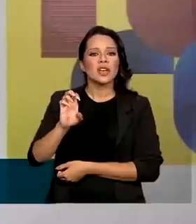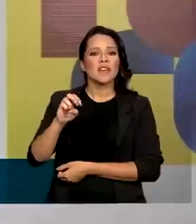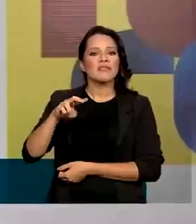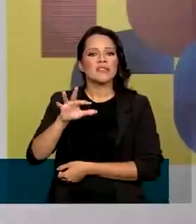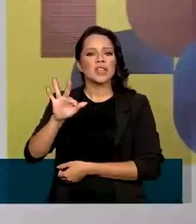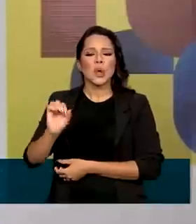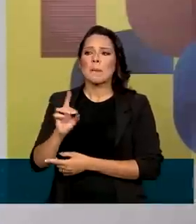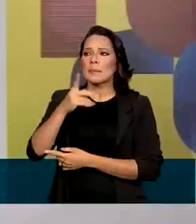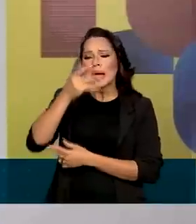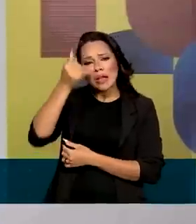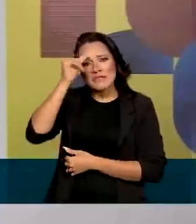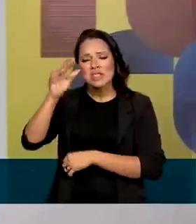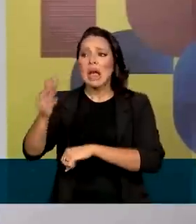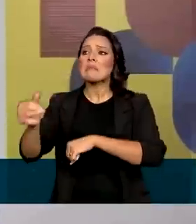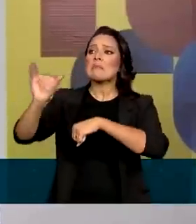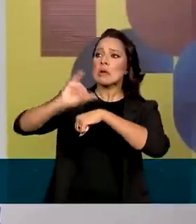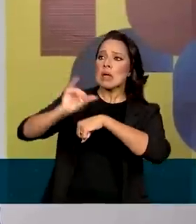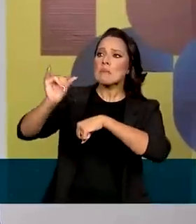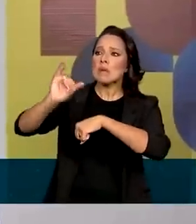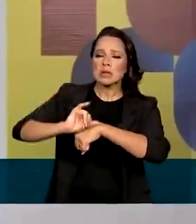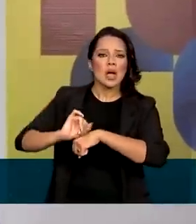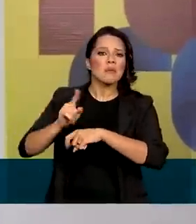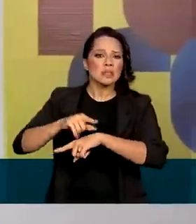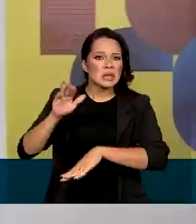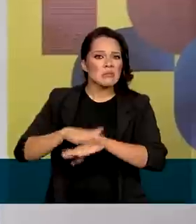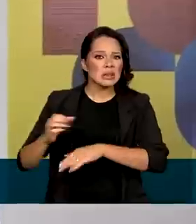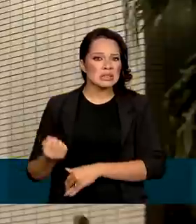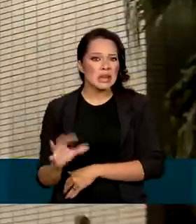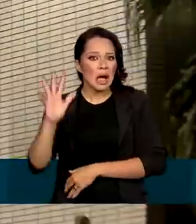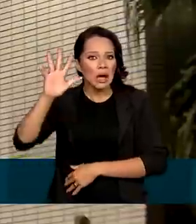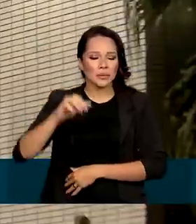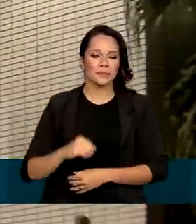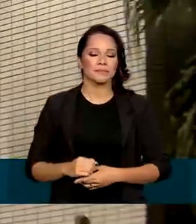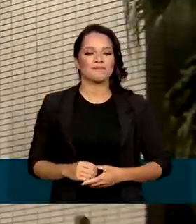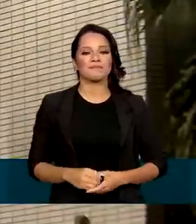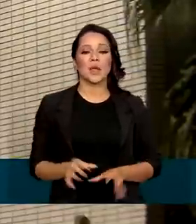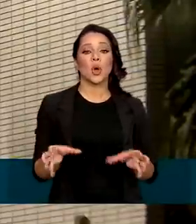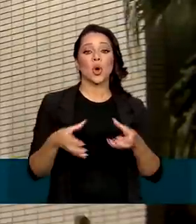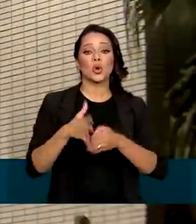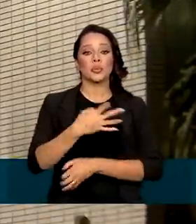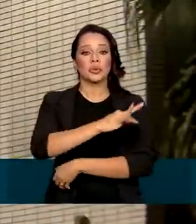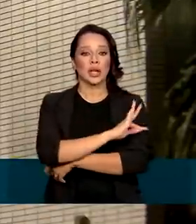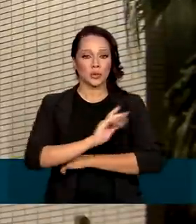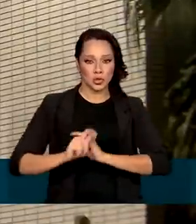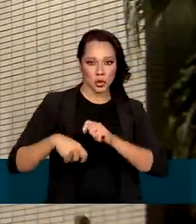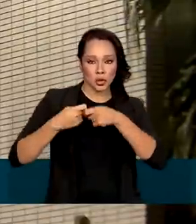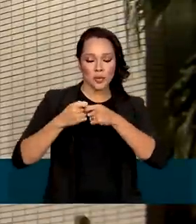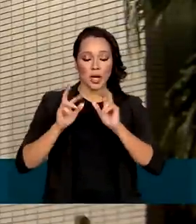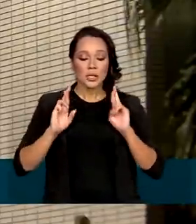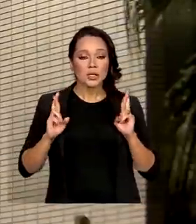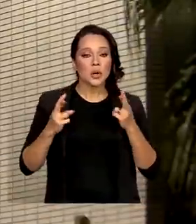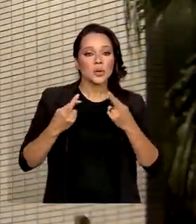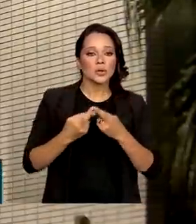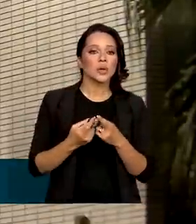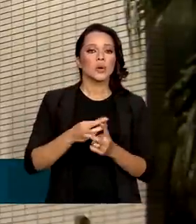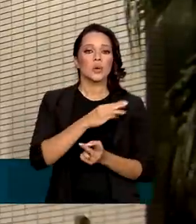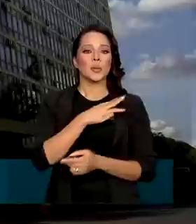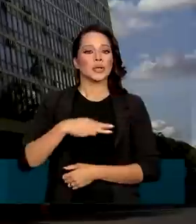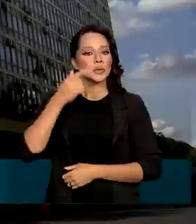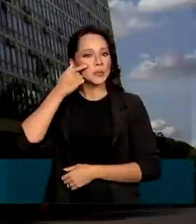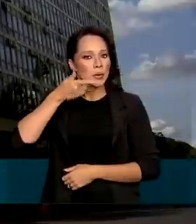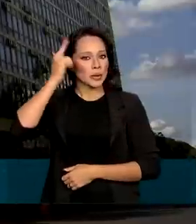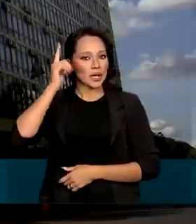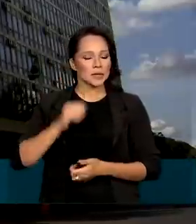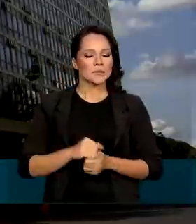importar derivados, porque é isso que força a dolarização de preços. O Grupo Técnico de Economia se reuniu com o ministro Paulo Guedes.